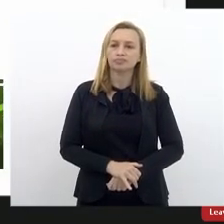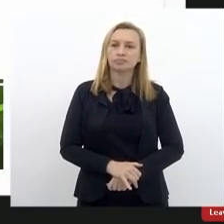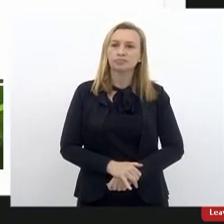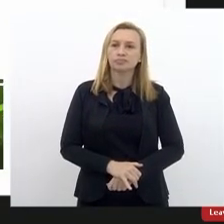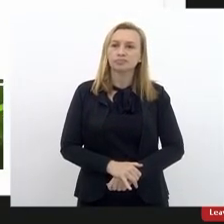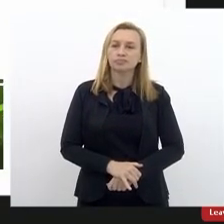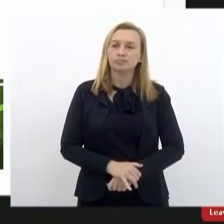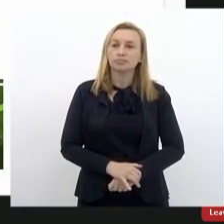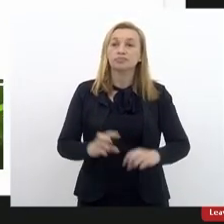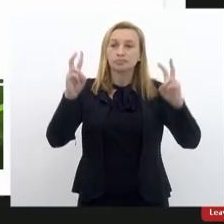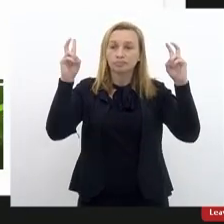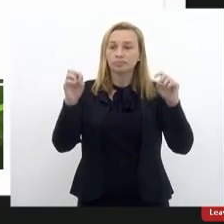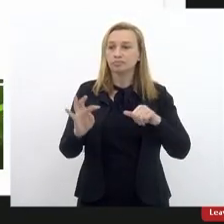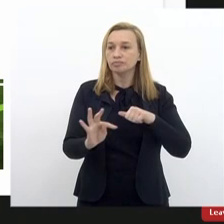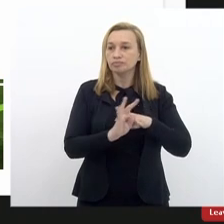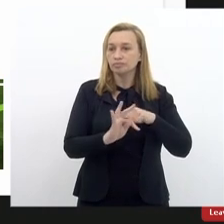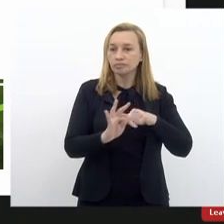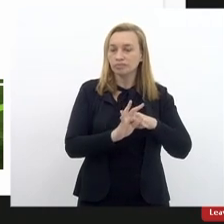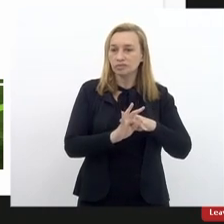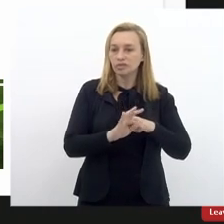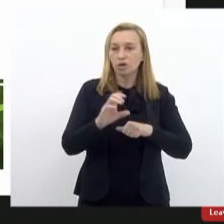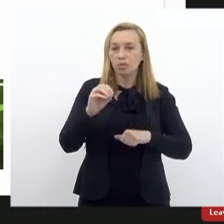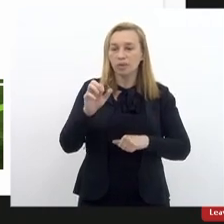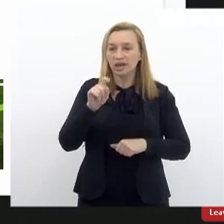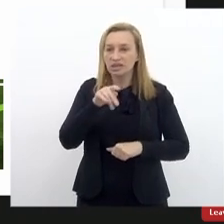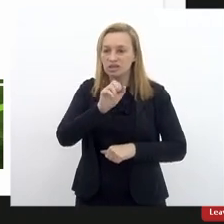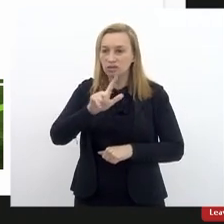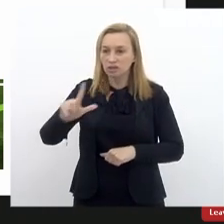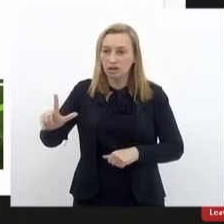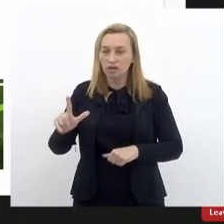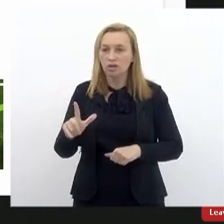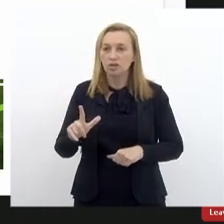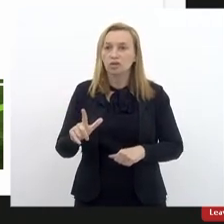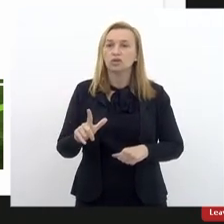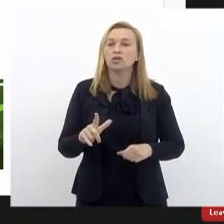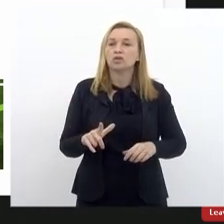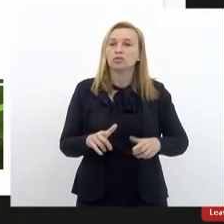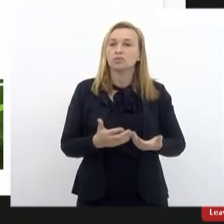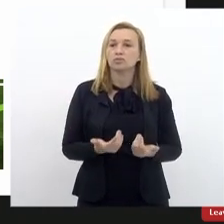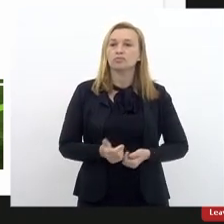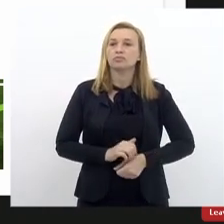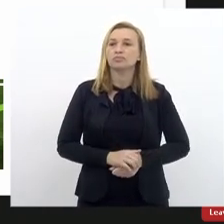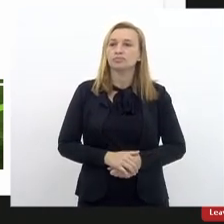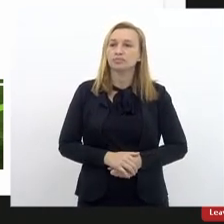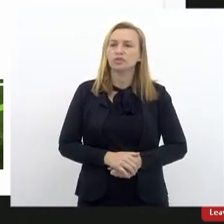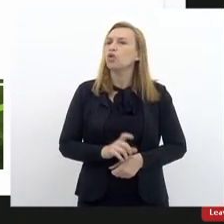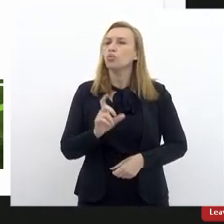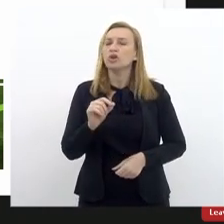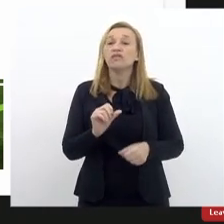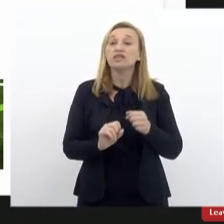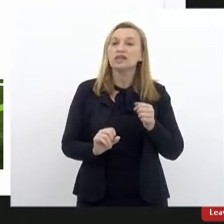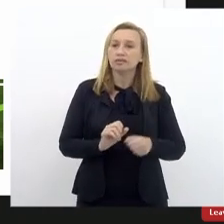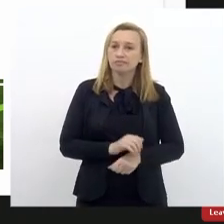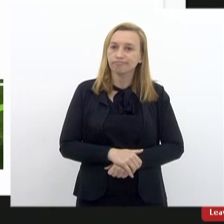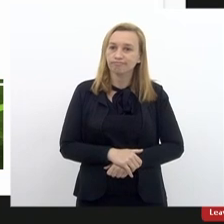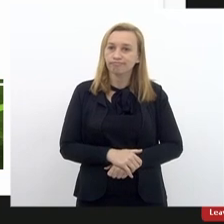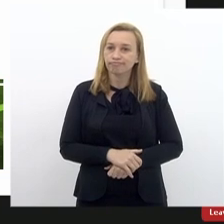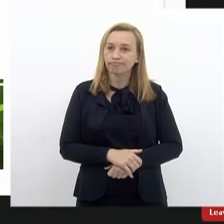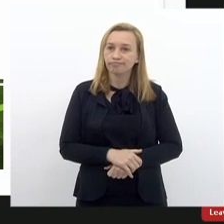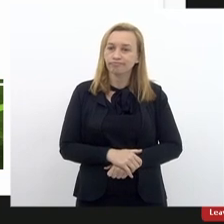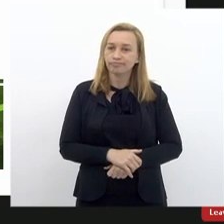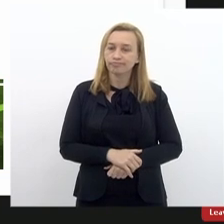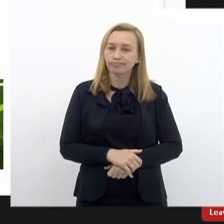Na questão técnico-operacional, no fluxo de processual interno, o que foi feito? Assim que